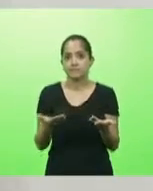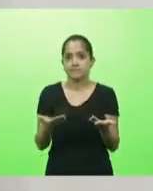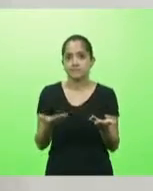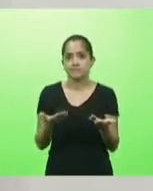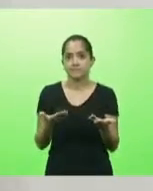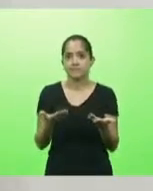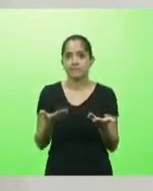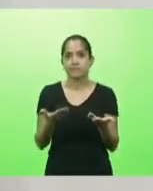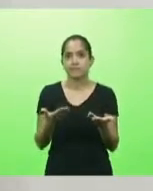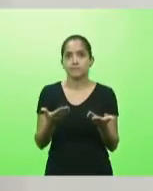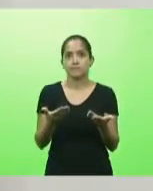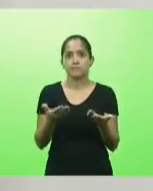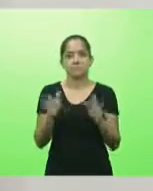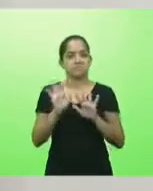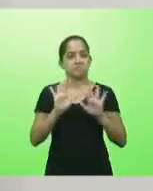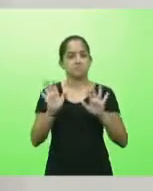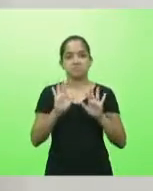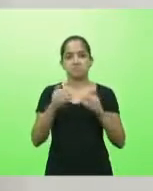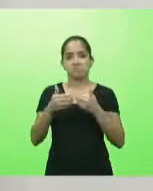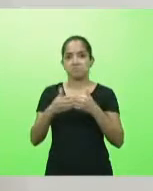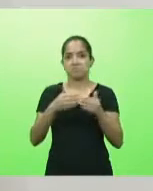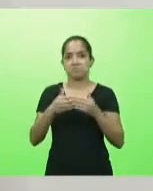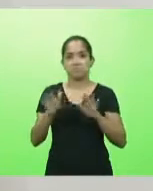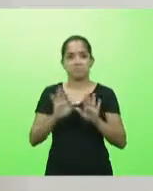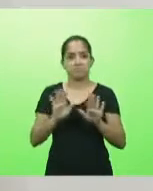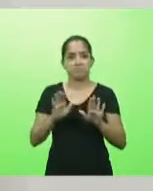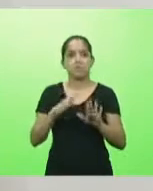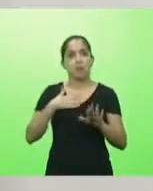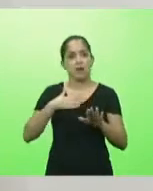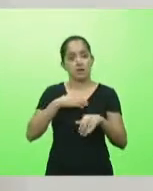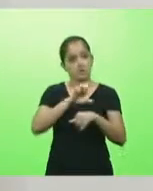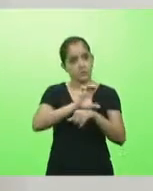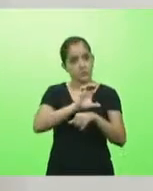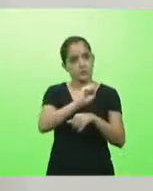Não tenho nada a ver com os outros estados, mas tenho muito a ver com Santa Catarina.